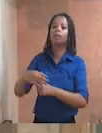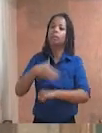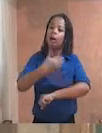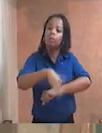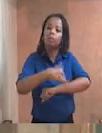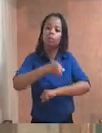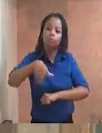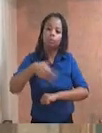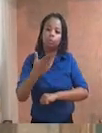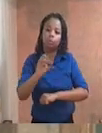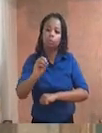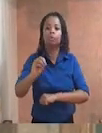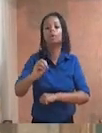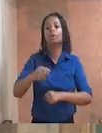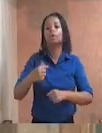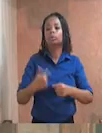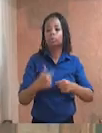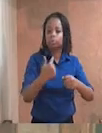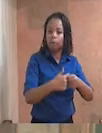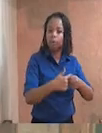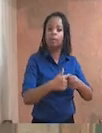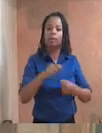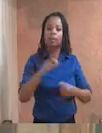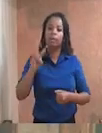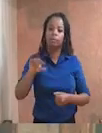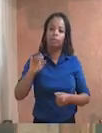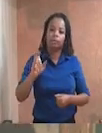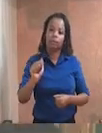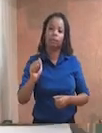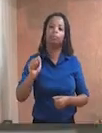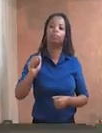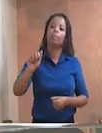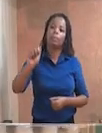localizada na Vila Rosário, segundo distrito deste município.